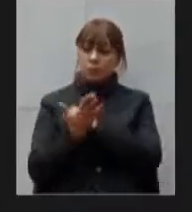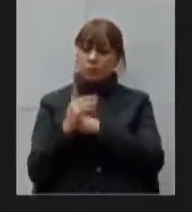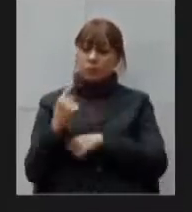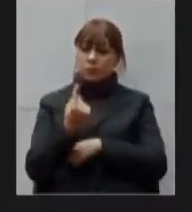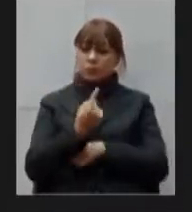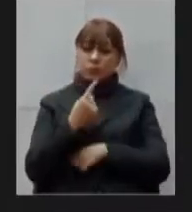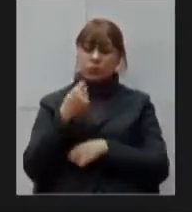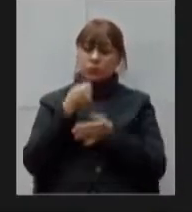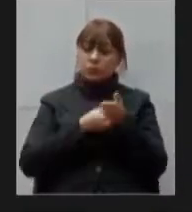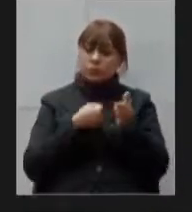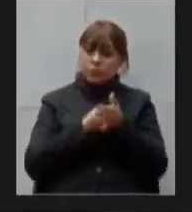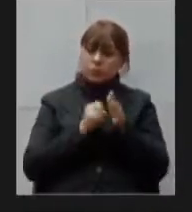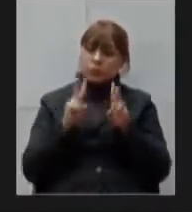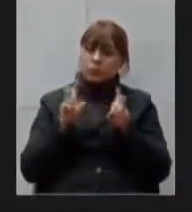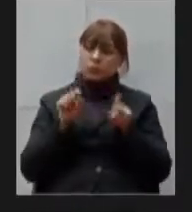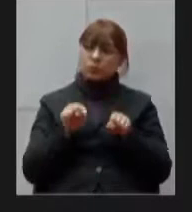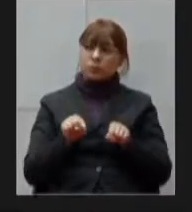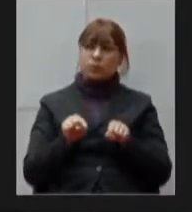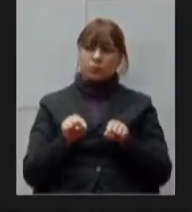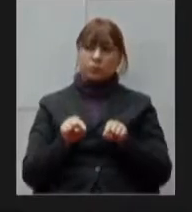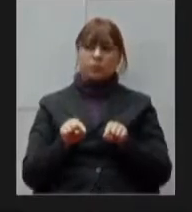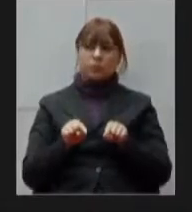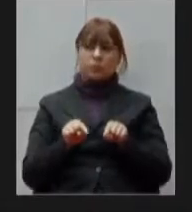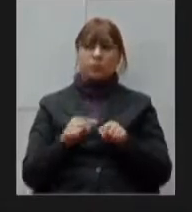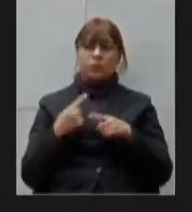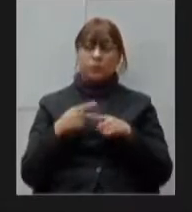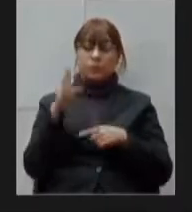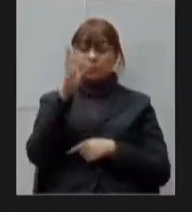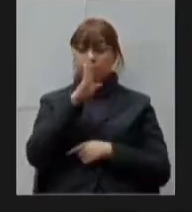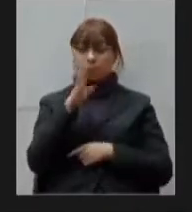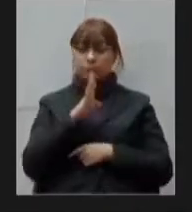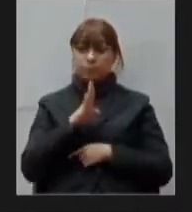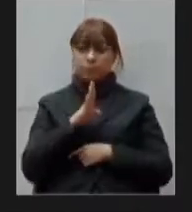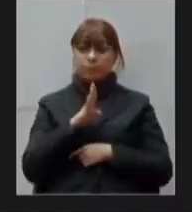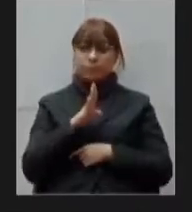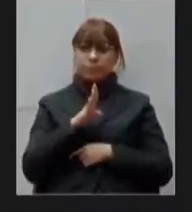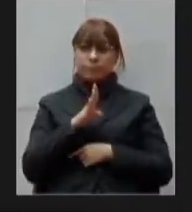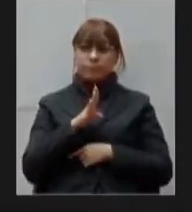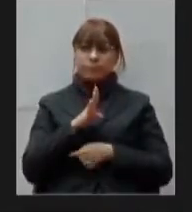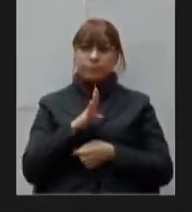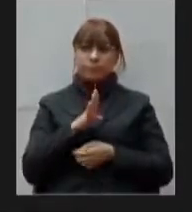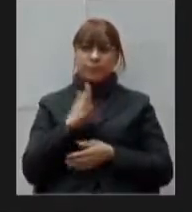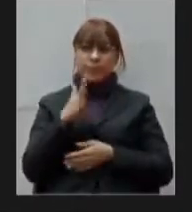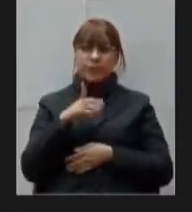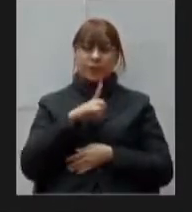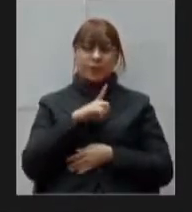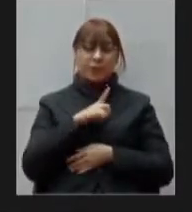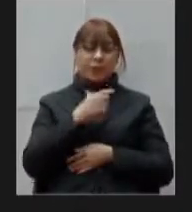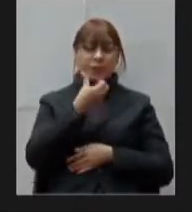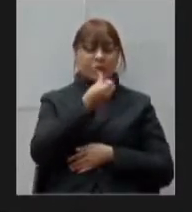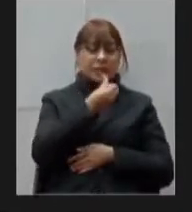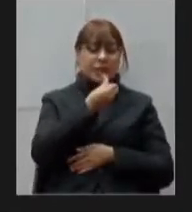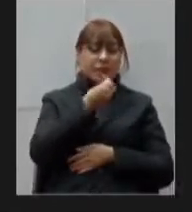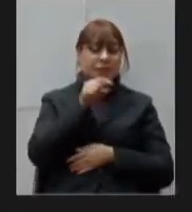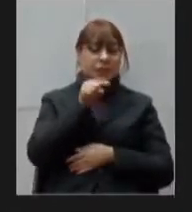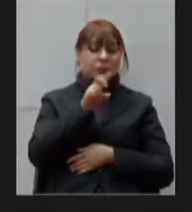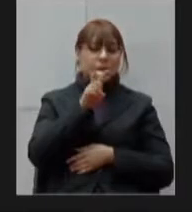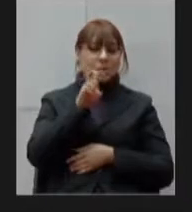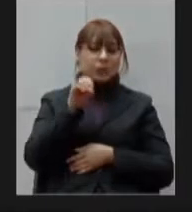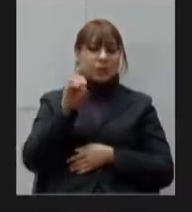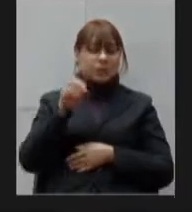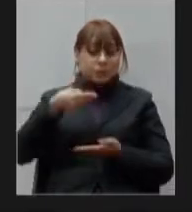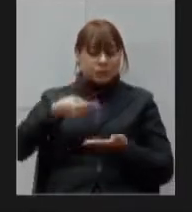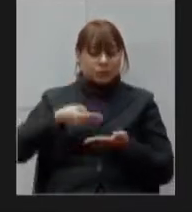dessa luta olha o Brasil hoje já teve aproximadamente 6.500 leitos